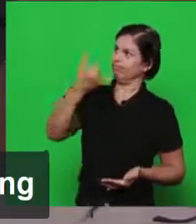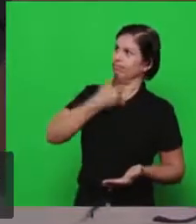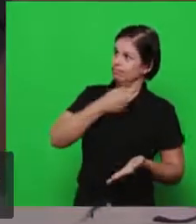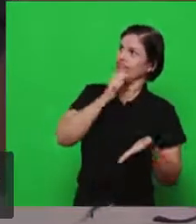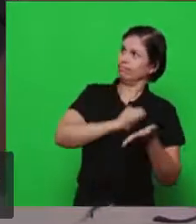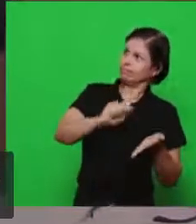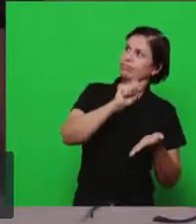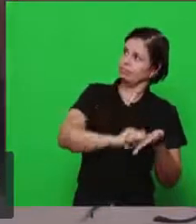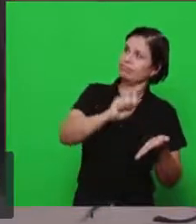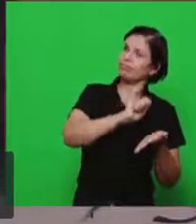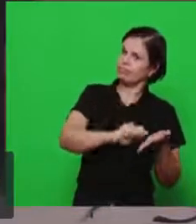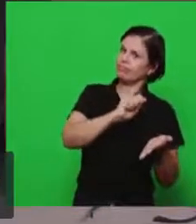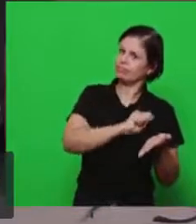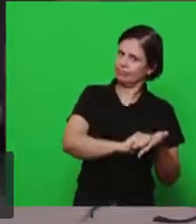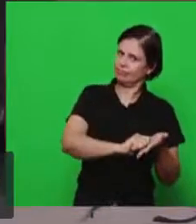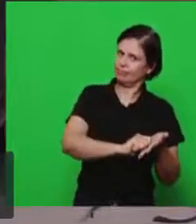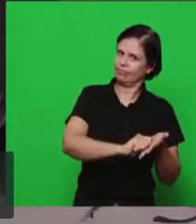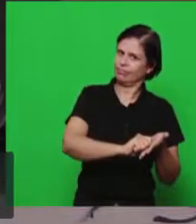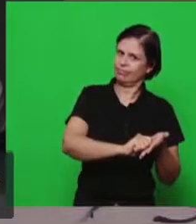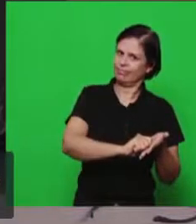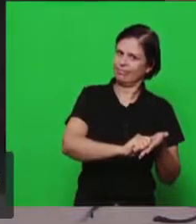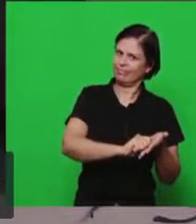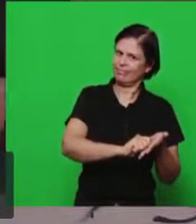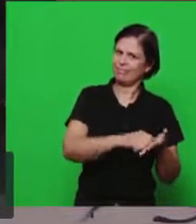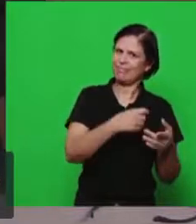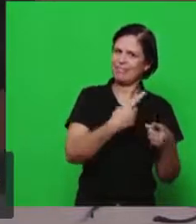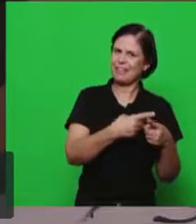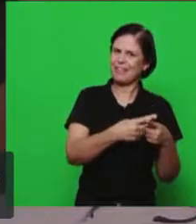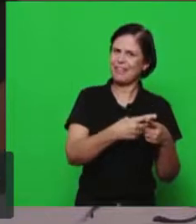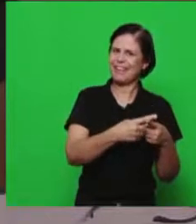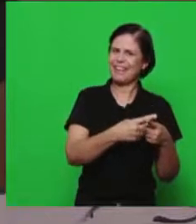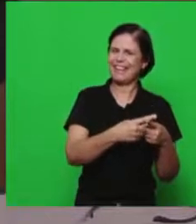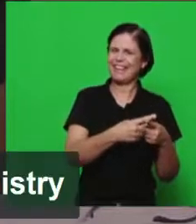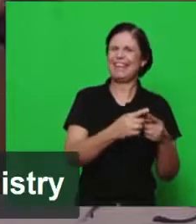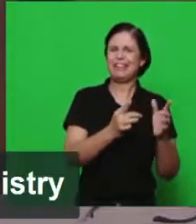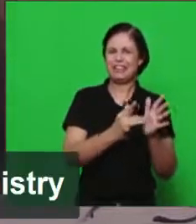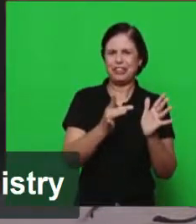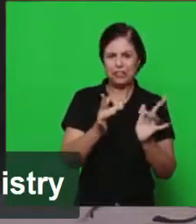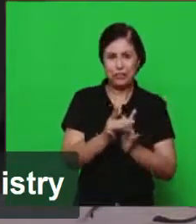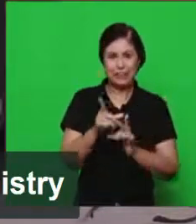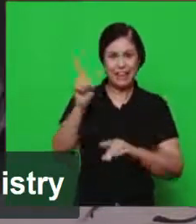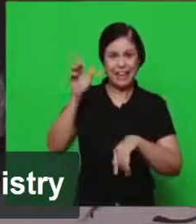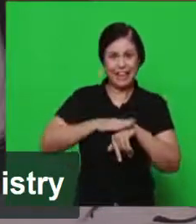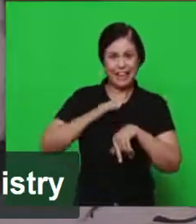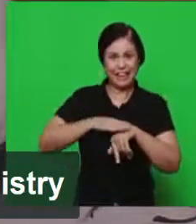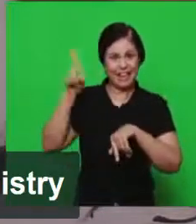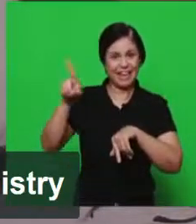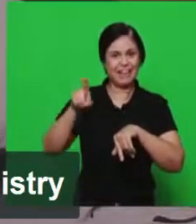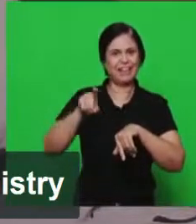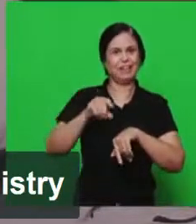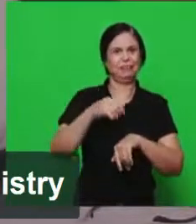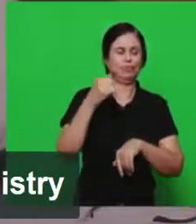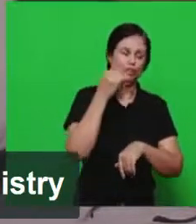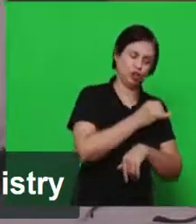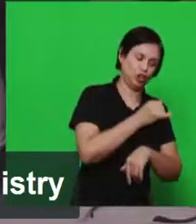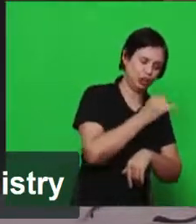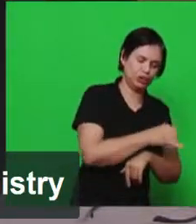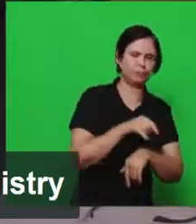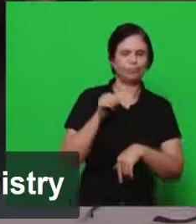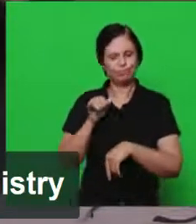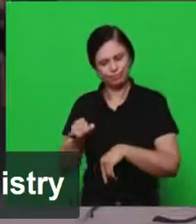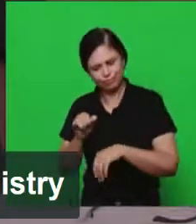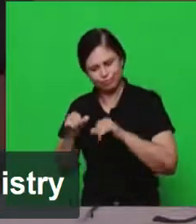nada sobre isso porque eu já falei lá no capítulo 13 de Mateus já falei lá no